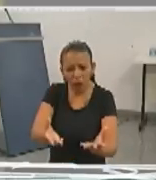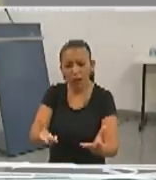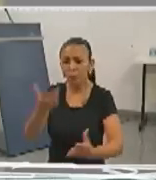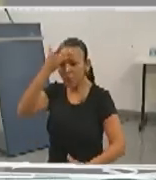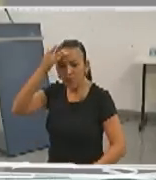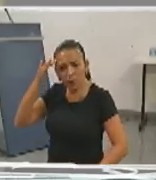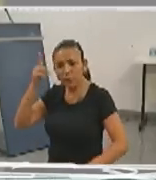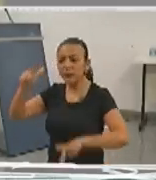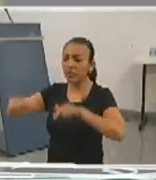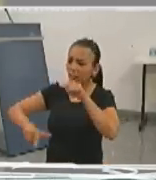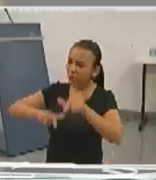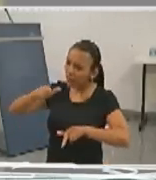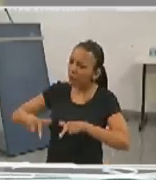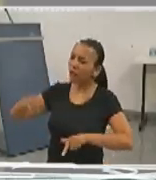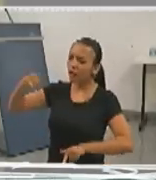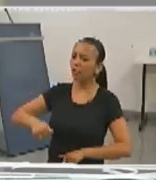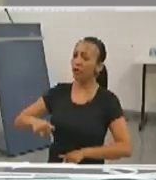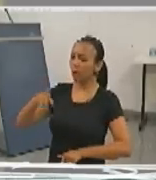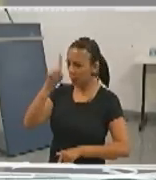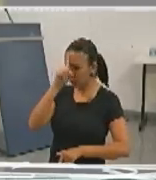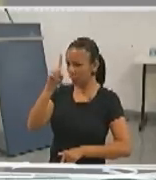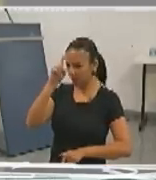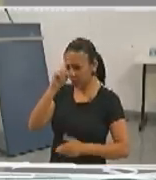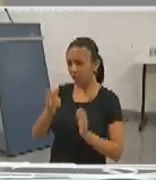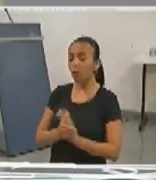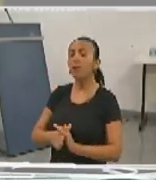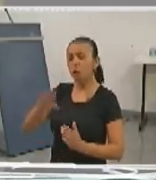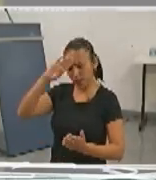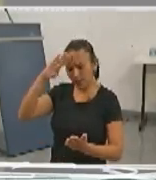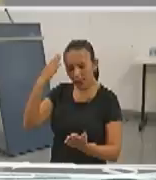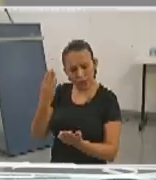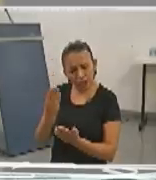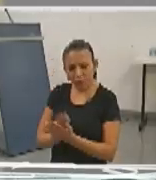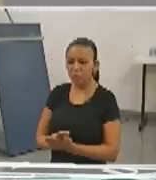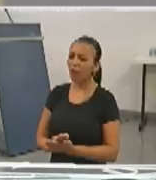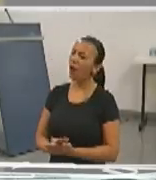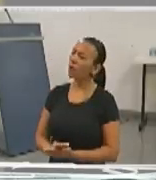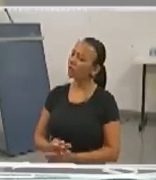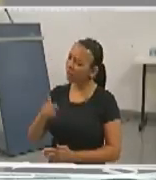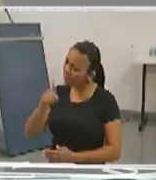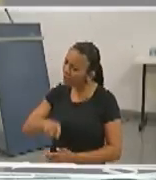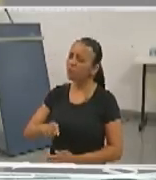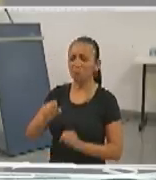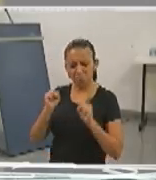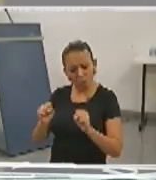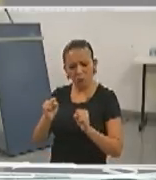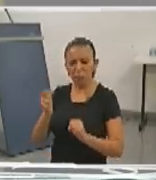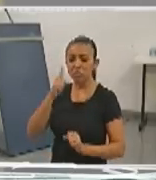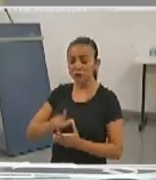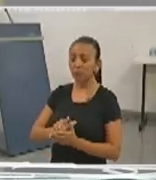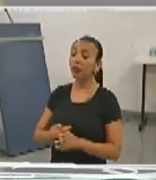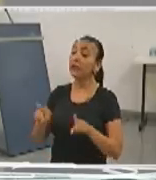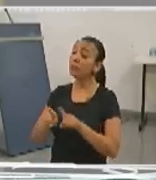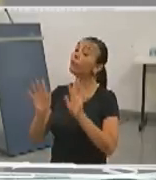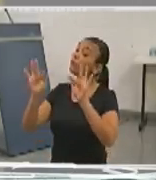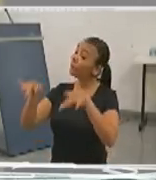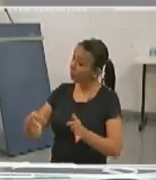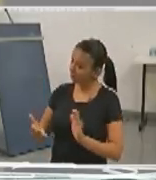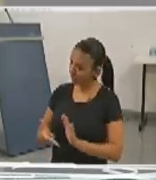servidores do hospital universitário. E nós acreditamos muito que isso pode ser feito. E, para finalizar,